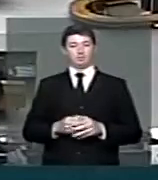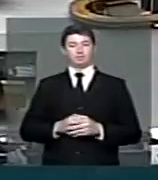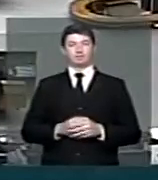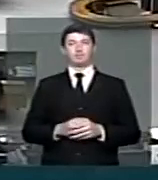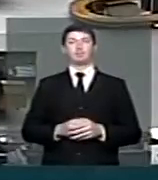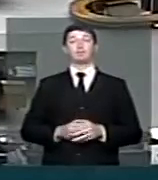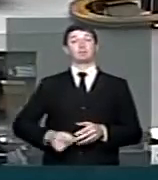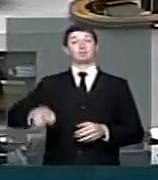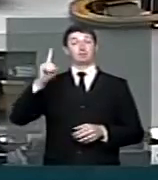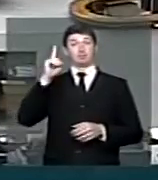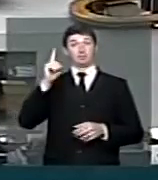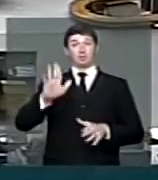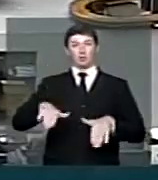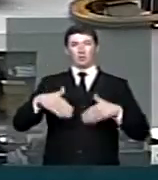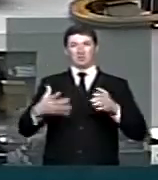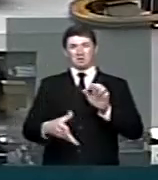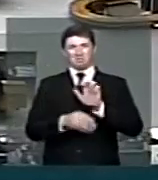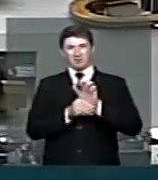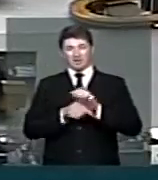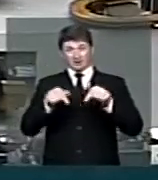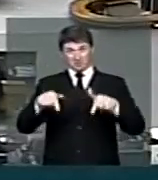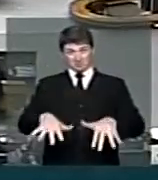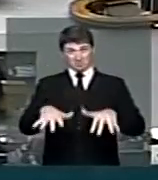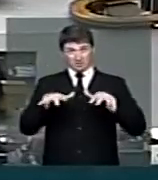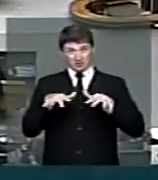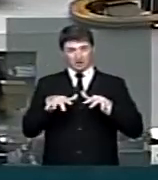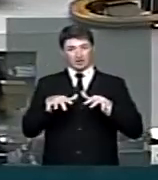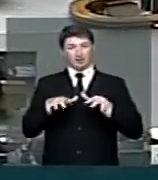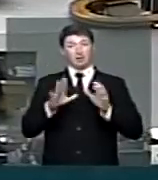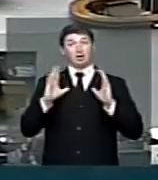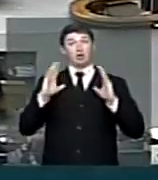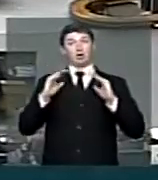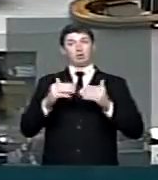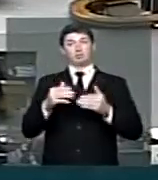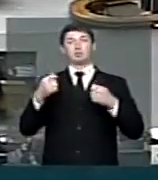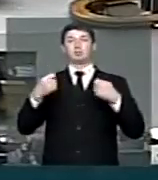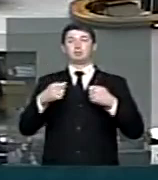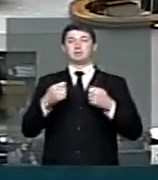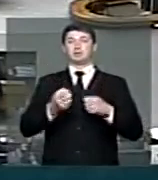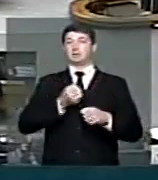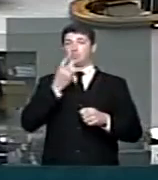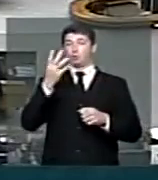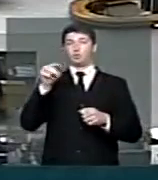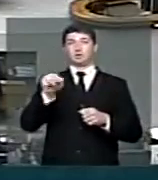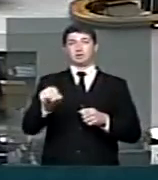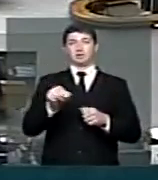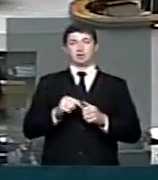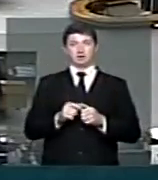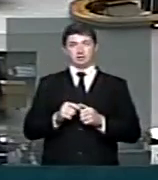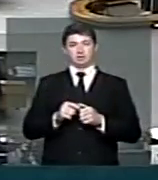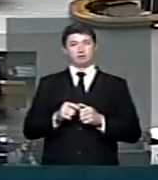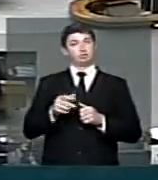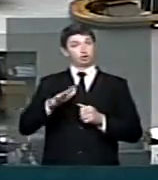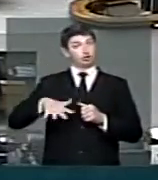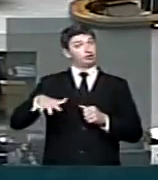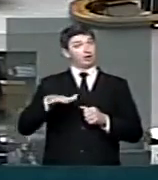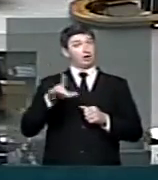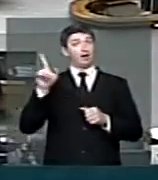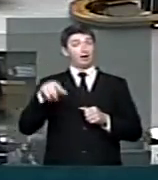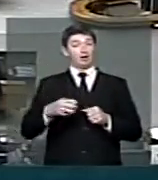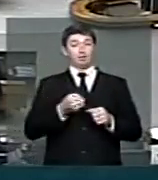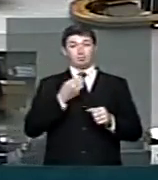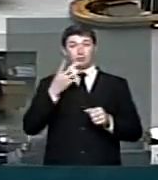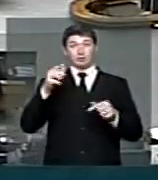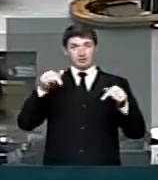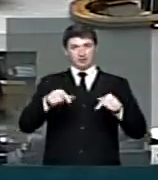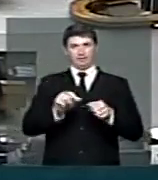Antônio Carlos Silva, quando o projeto é emendado aqui no plenário, as comissões também precisam se pronunciar sobre eles e normalmente os pronunciamentos são